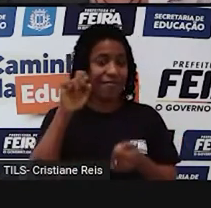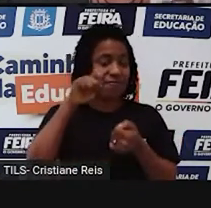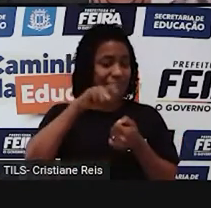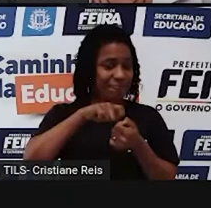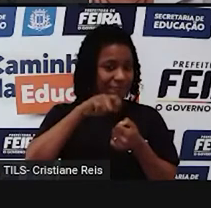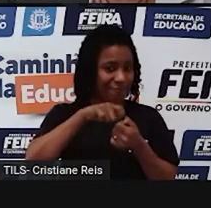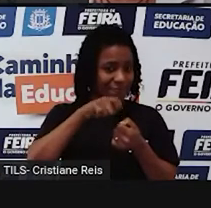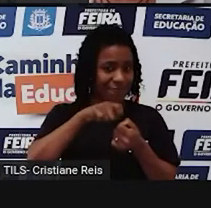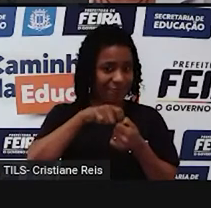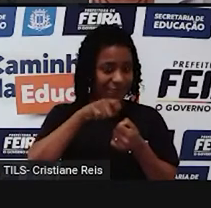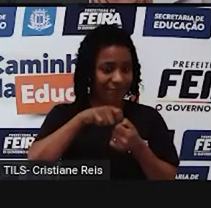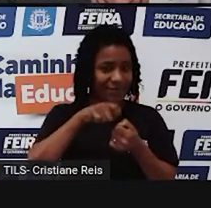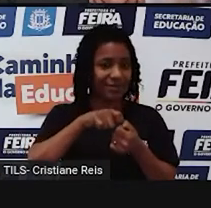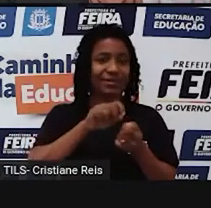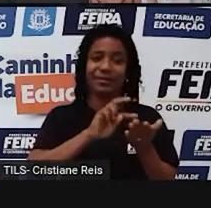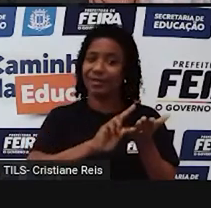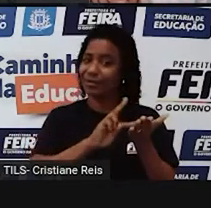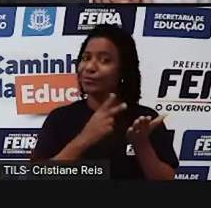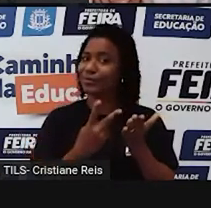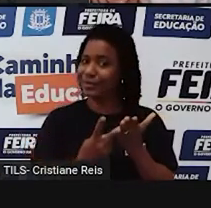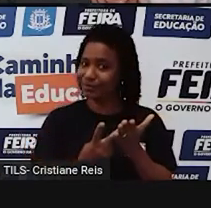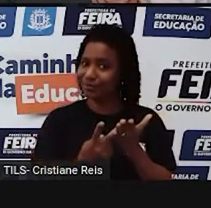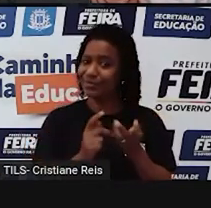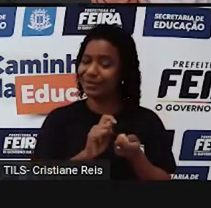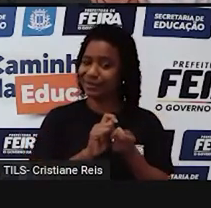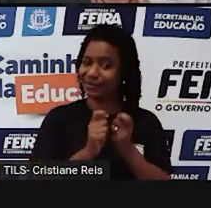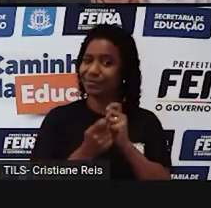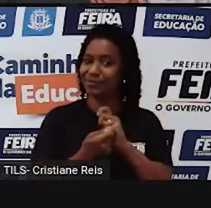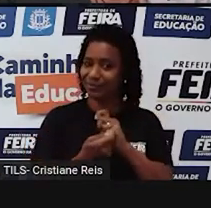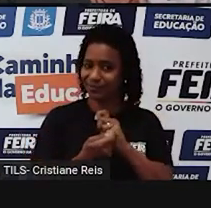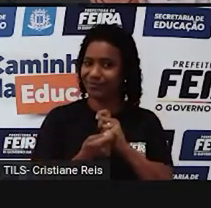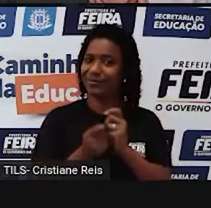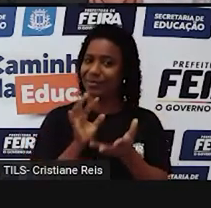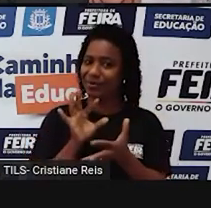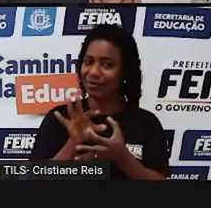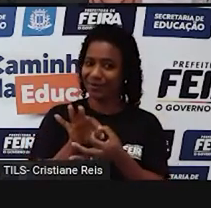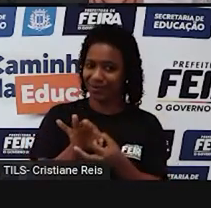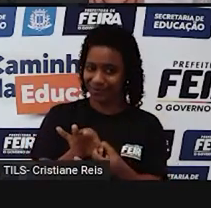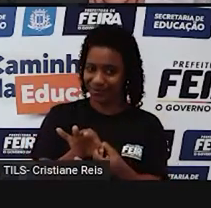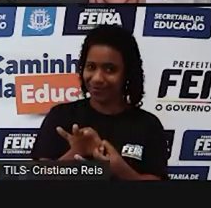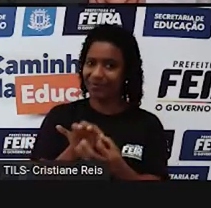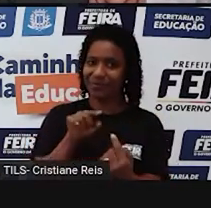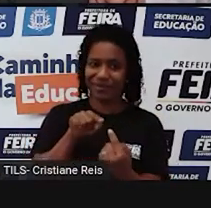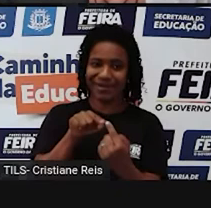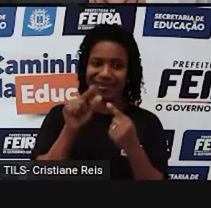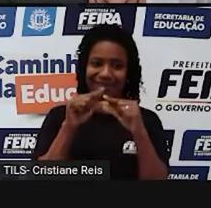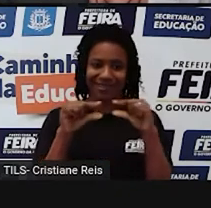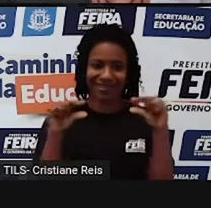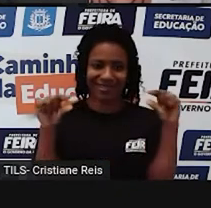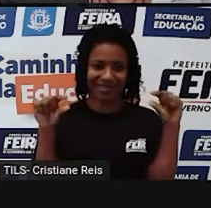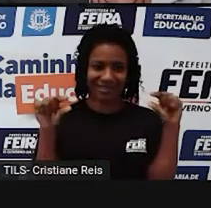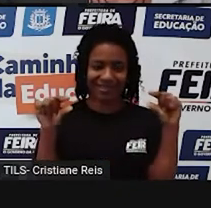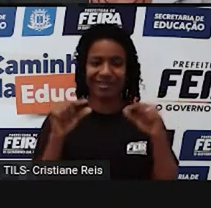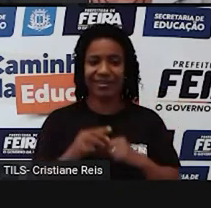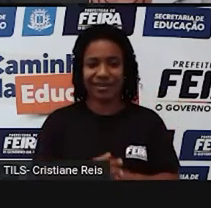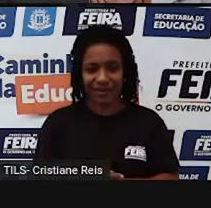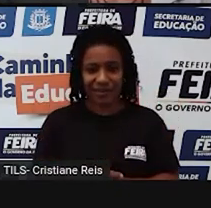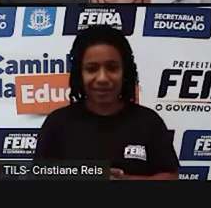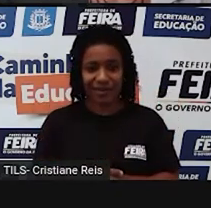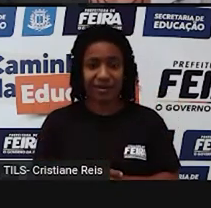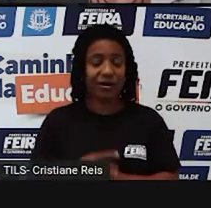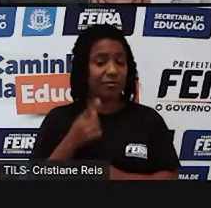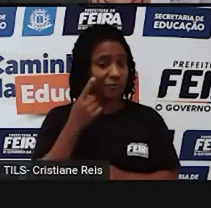também, no processo da tradução, fazer uma adaptação para o nosso contexto. Se eu quiser negar esta